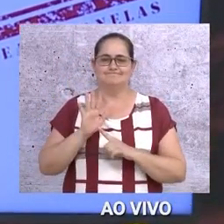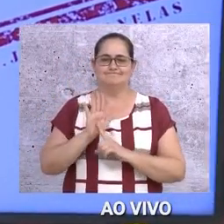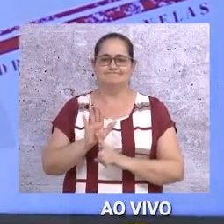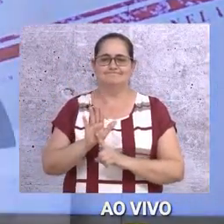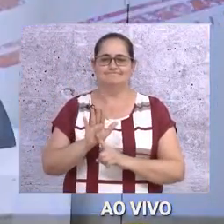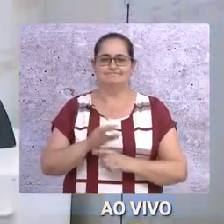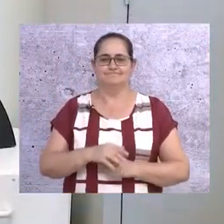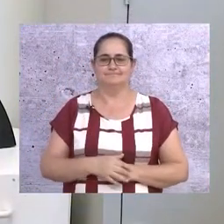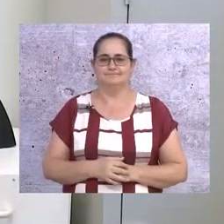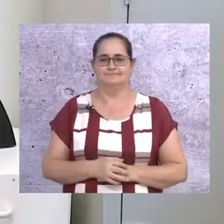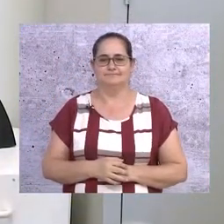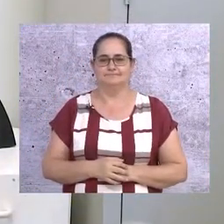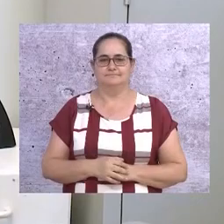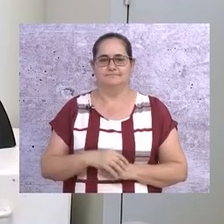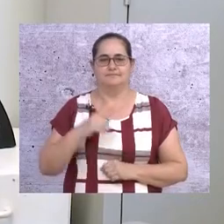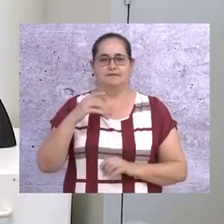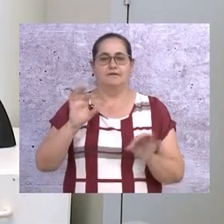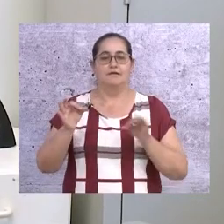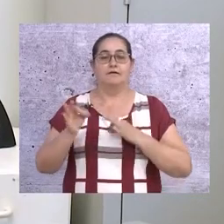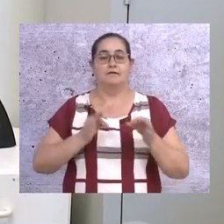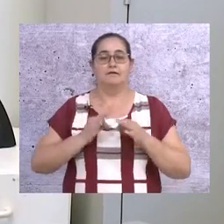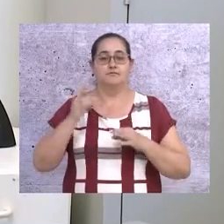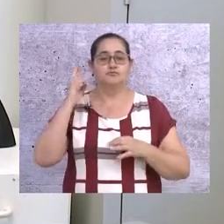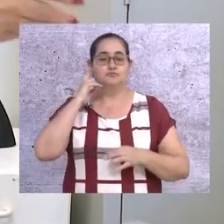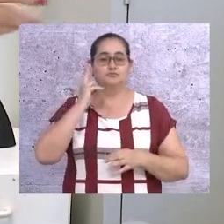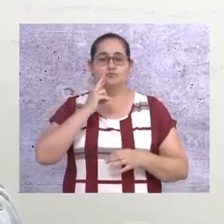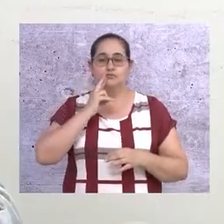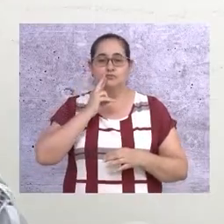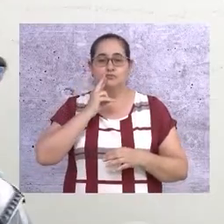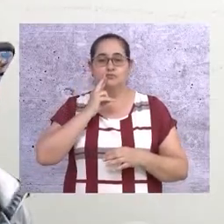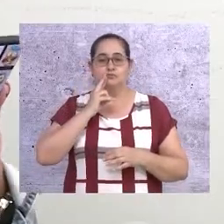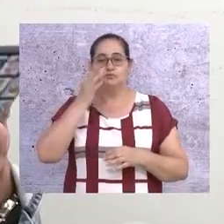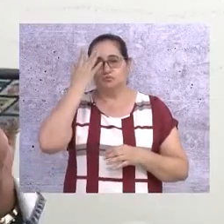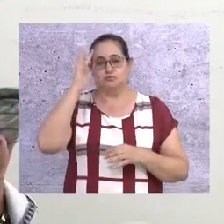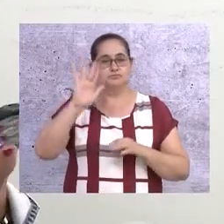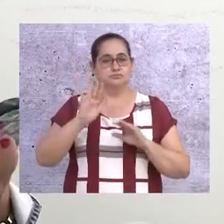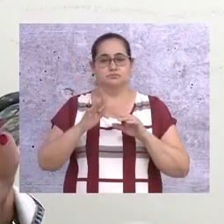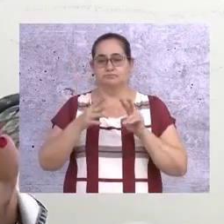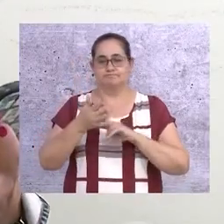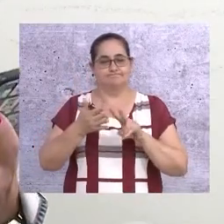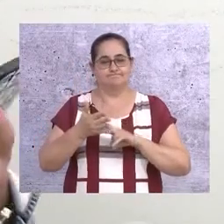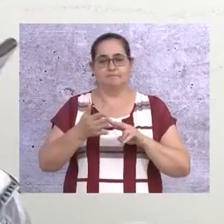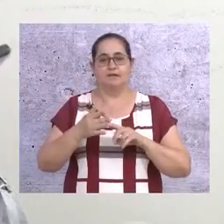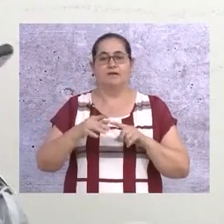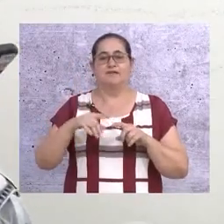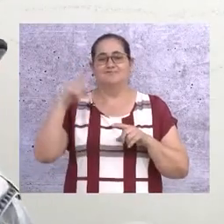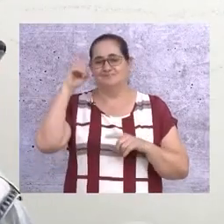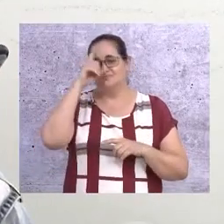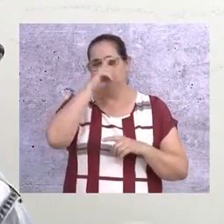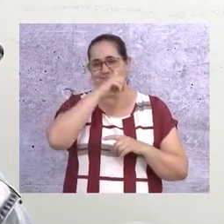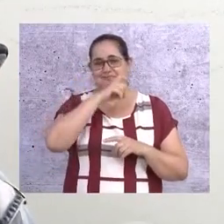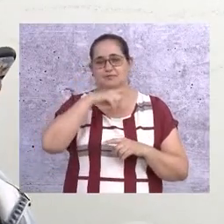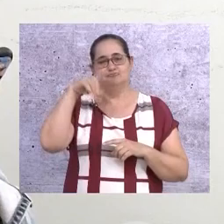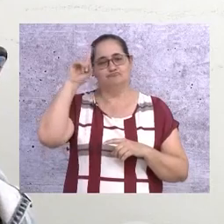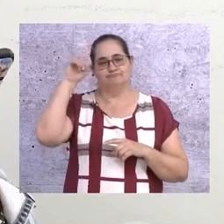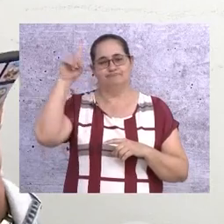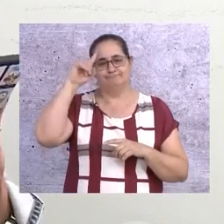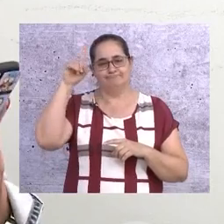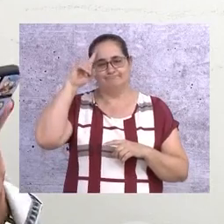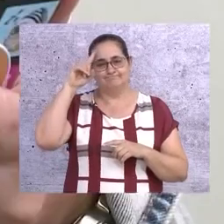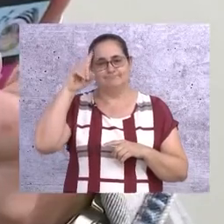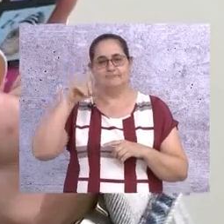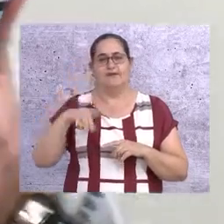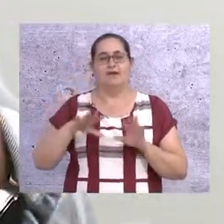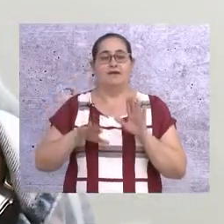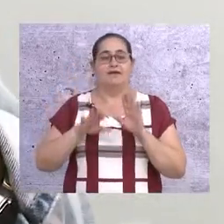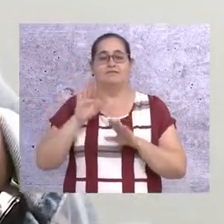VT. Cláudia é surda e não é alfabetizada. E por isso passa por muitas dificuldades no dia a dia. Ela